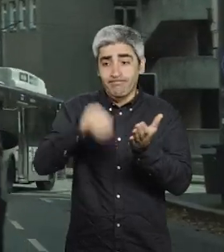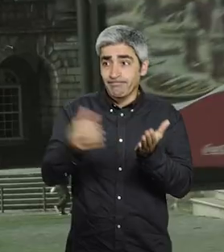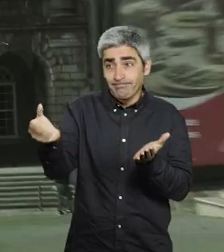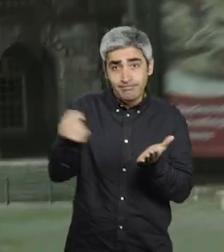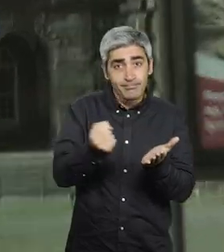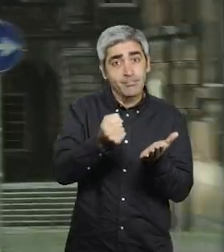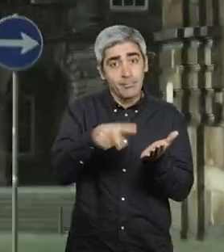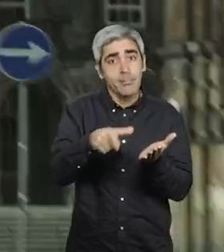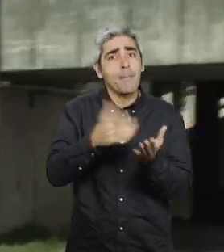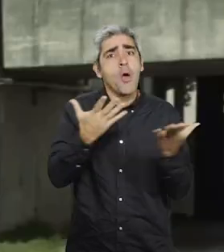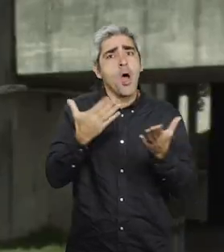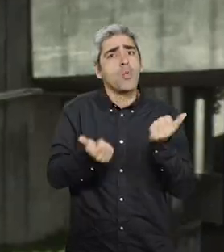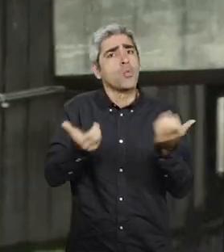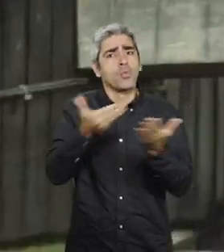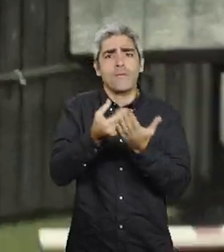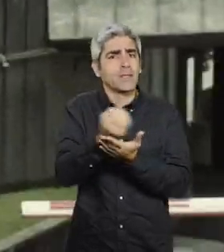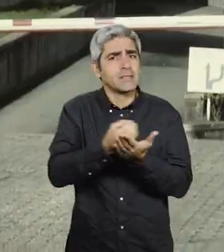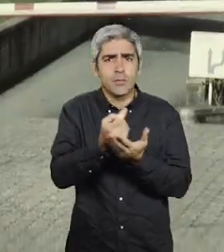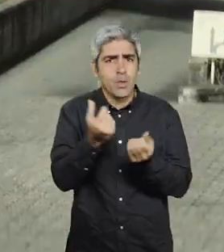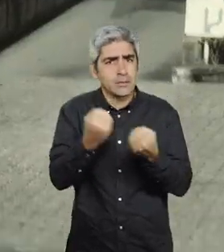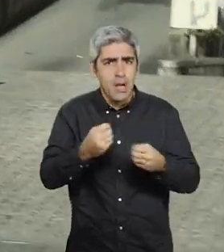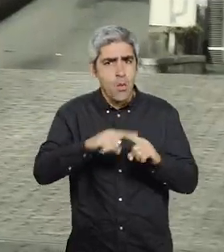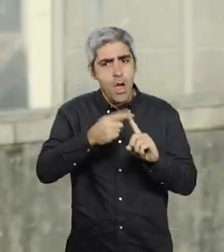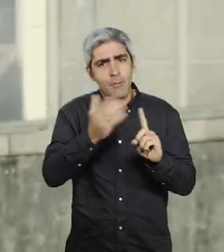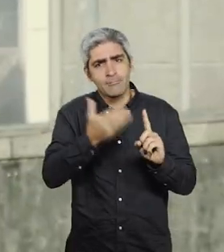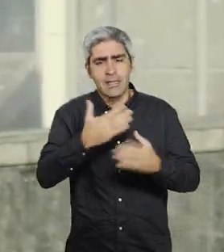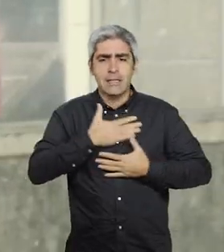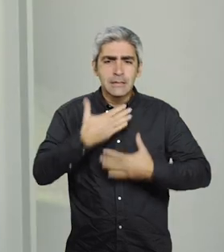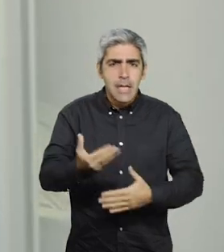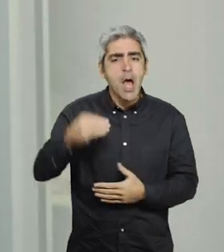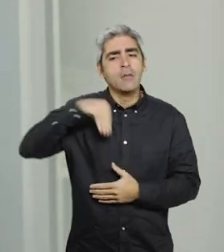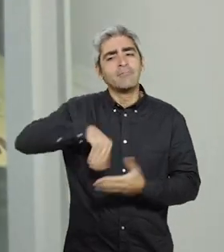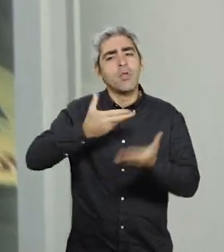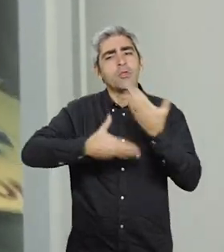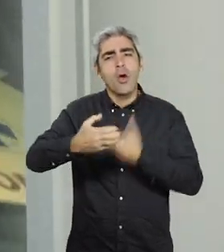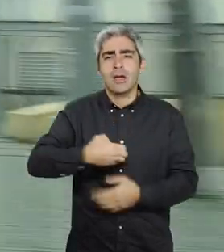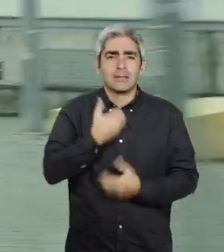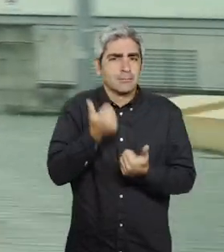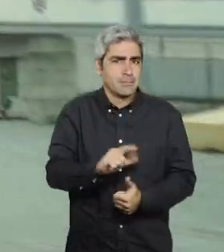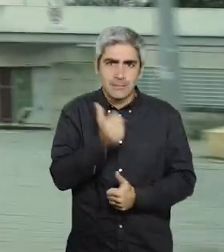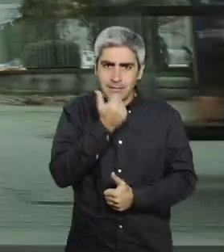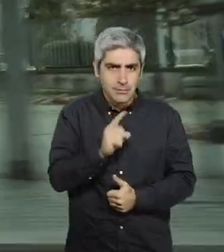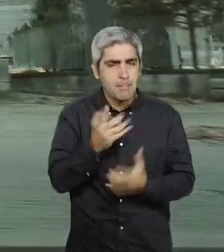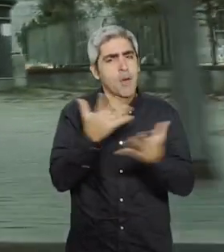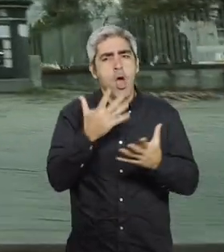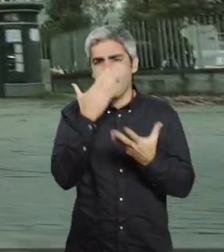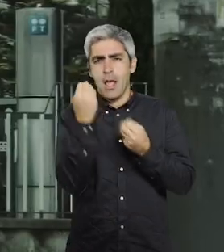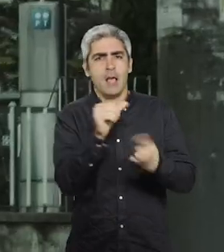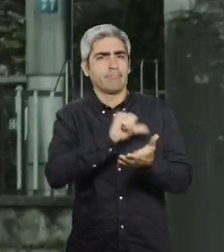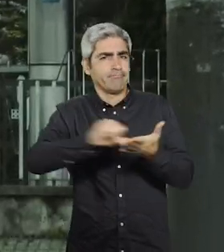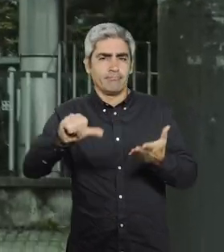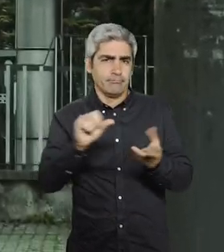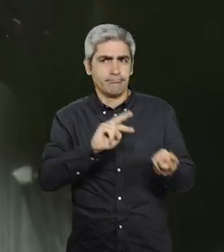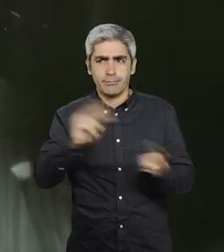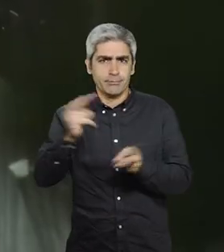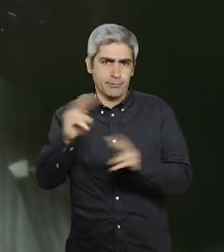família ficam vazios ano após ano. O cansaço e a falta de compensação remuneratória levam estes profissionais a abandonar o Serviço